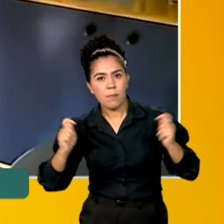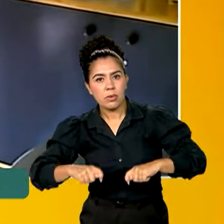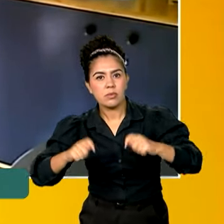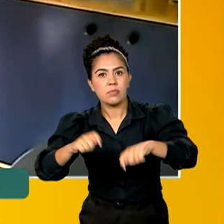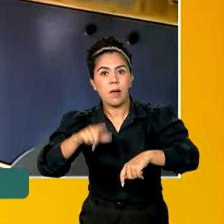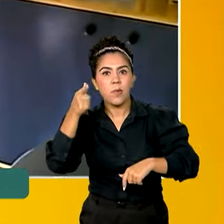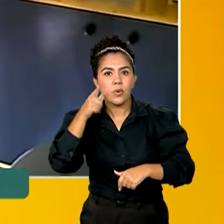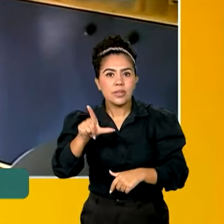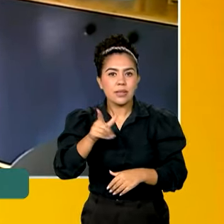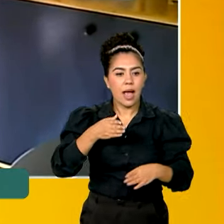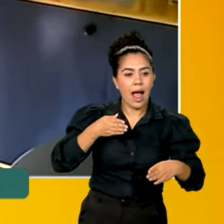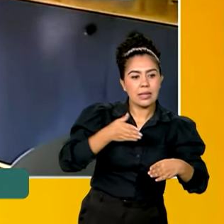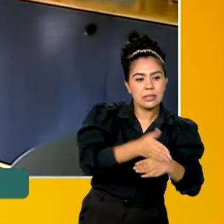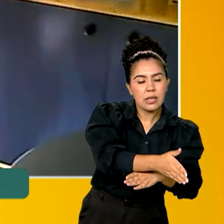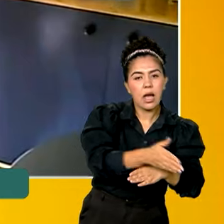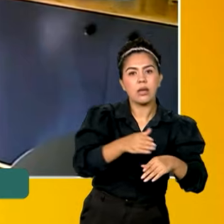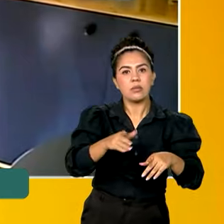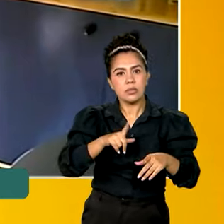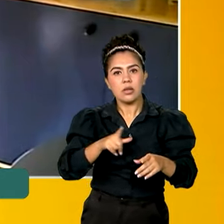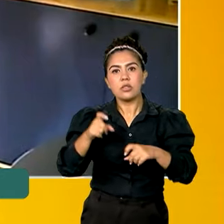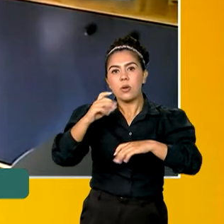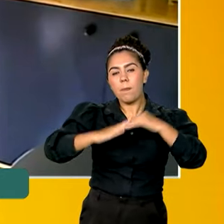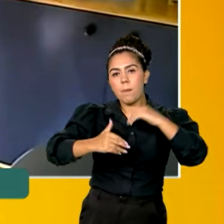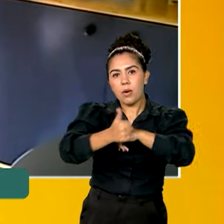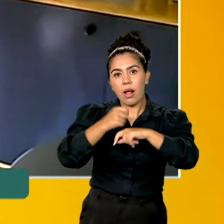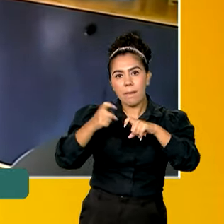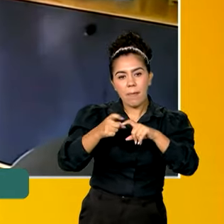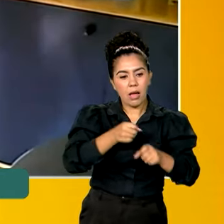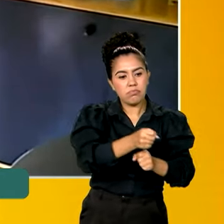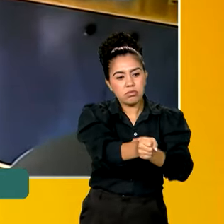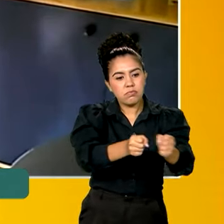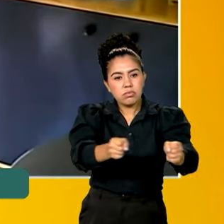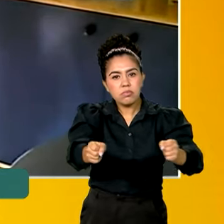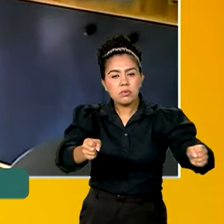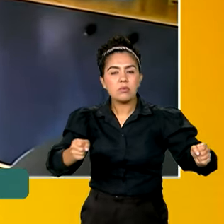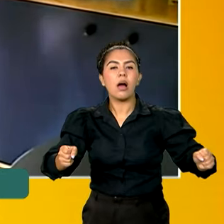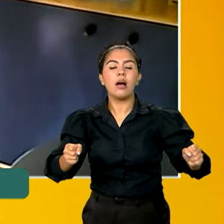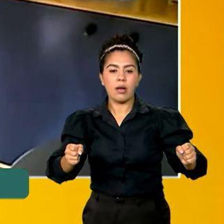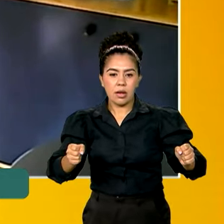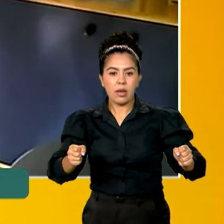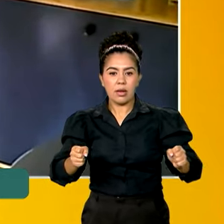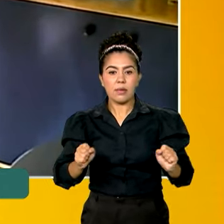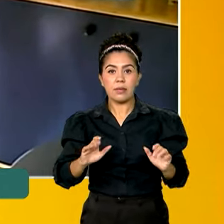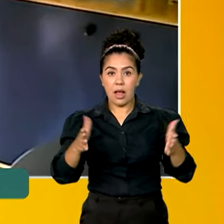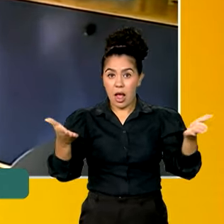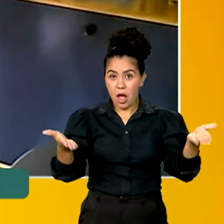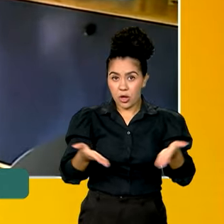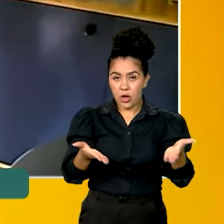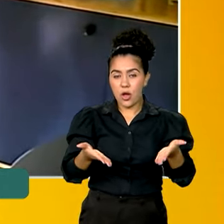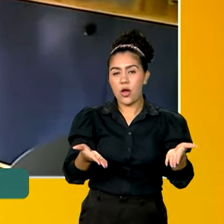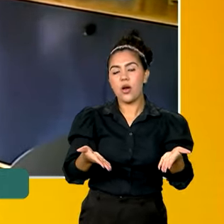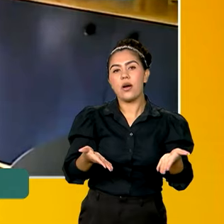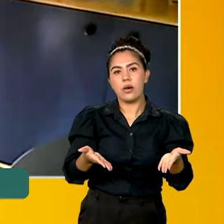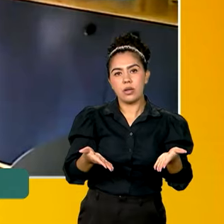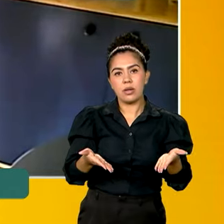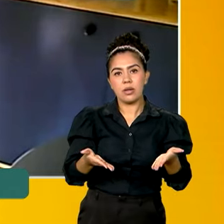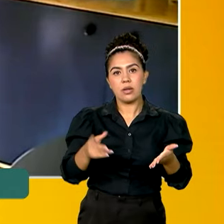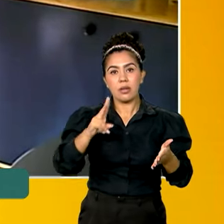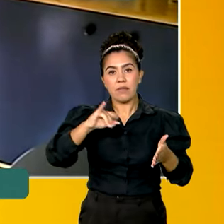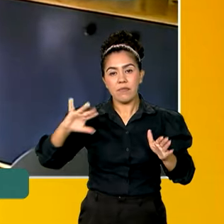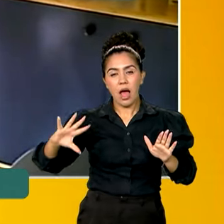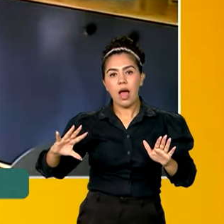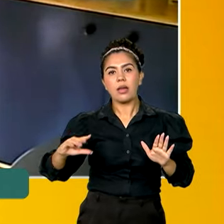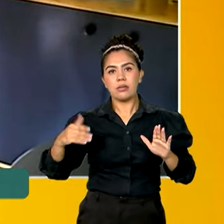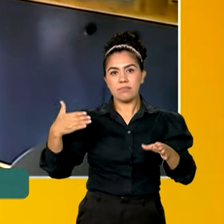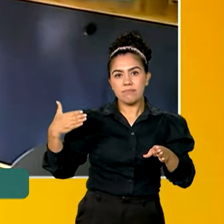formação de médicas e de médicos e, portanto, não uma coerência do programa. Agora, quem vai ingressar no Mais Médicos também